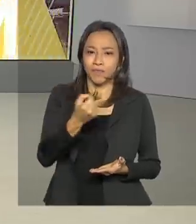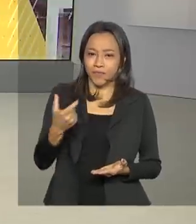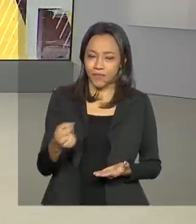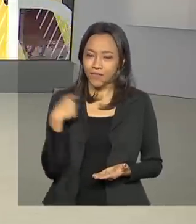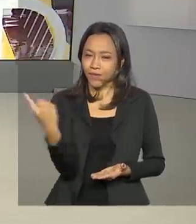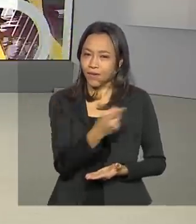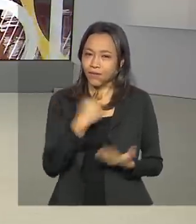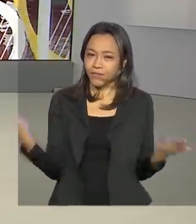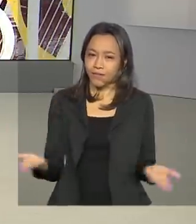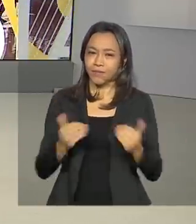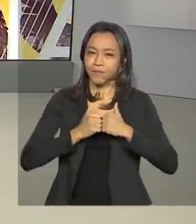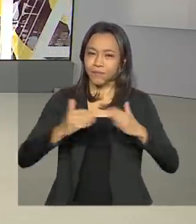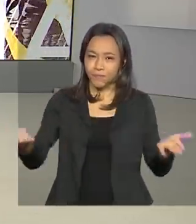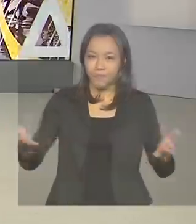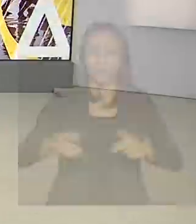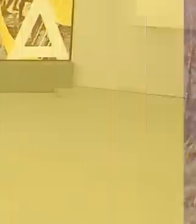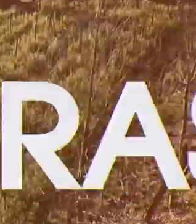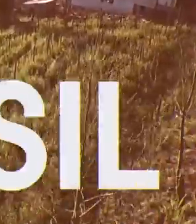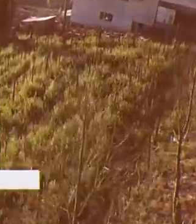Brasil em Dia começa agora.